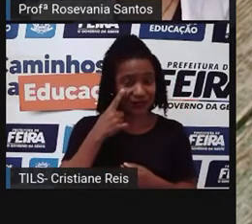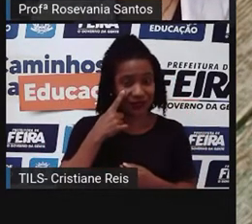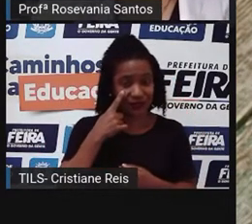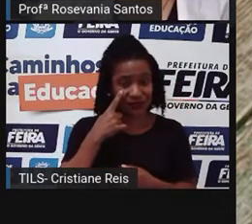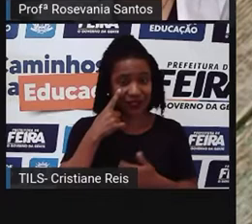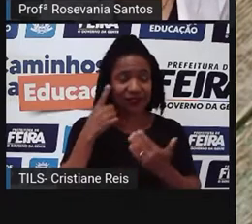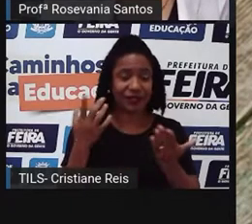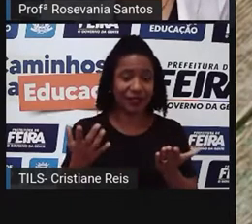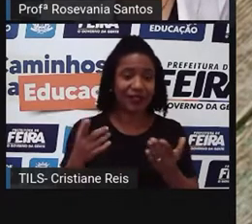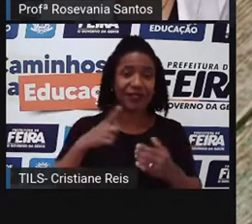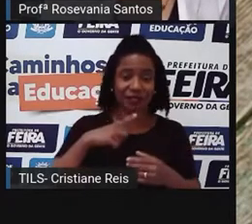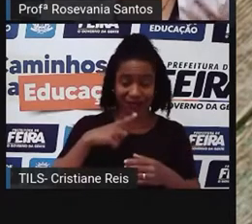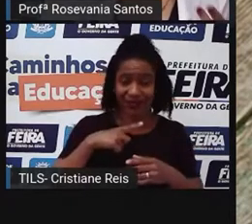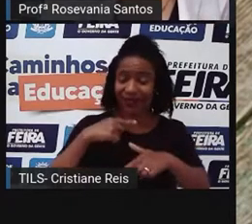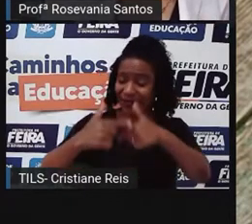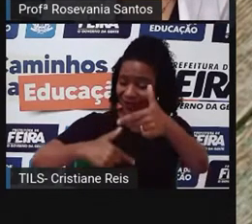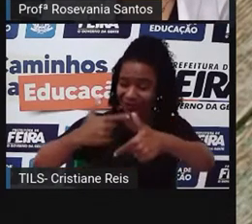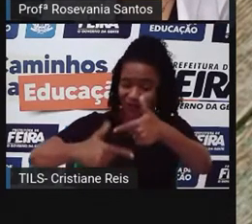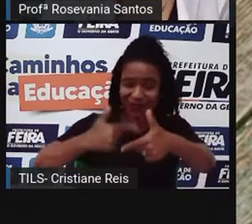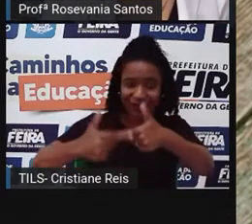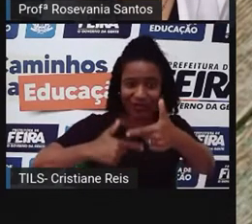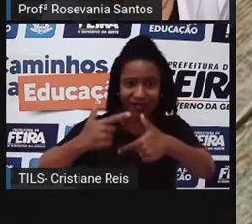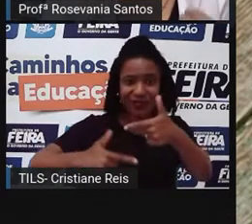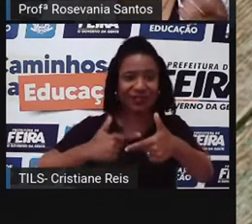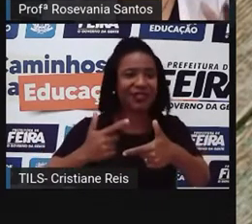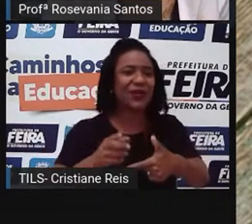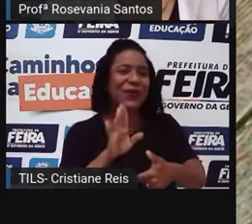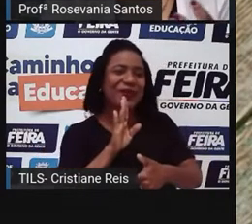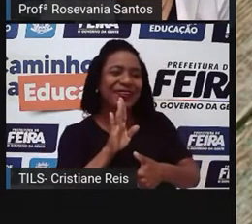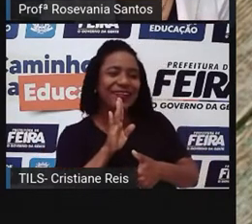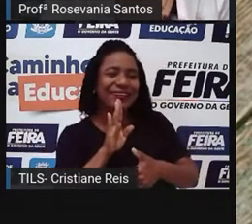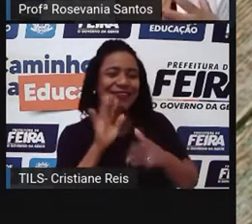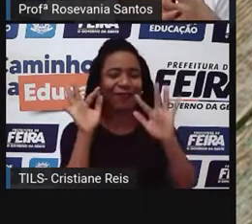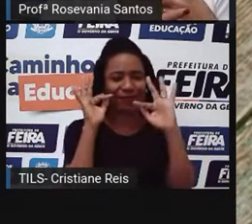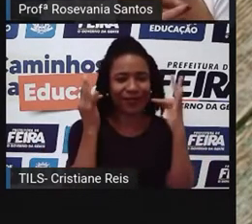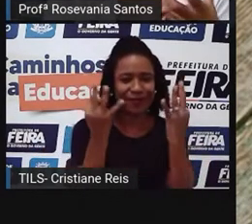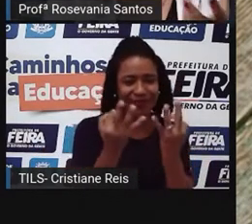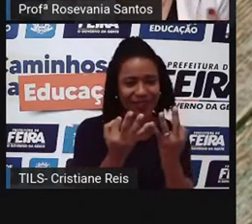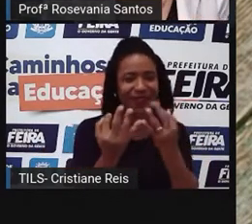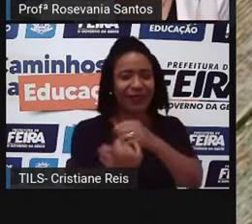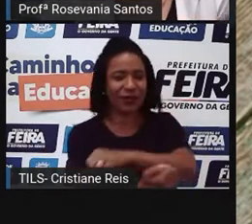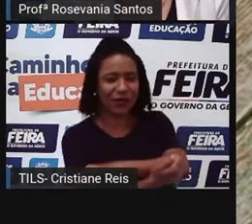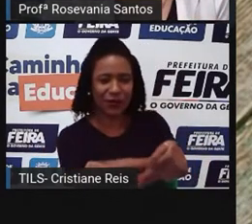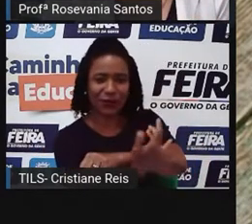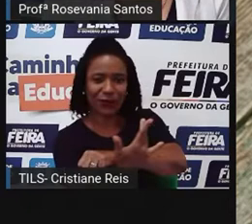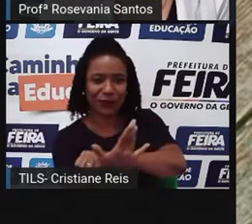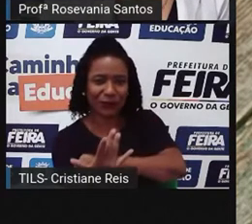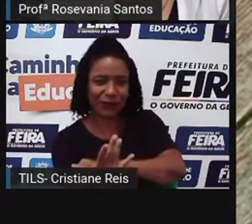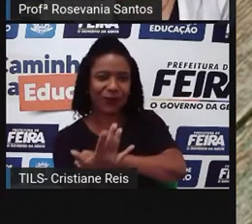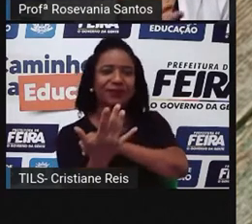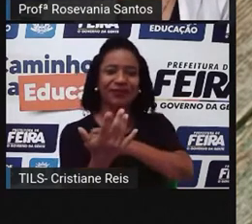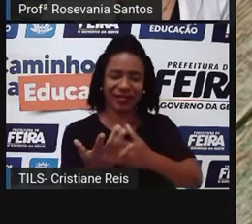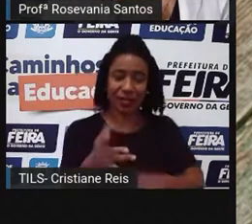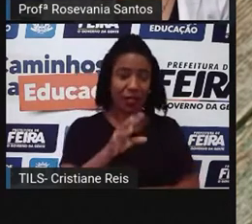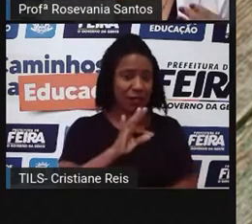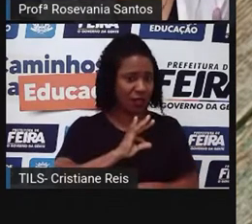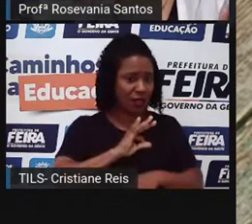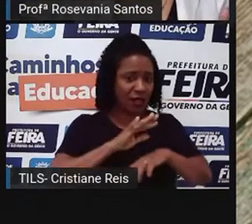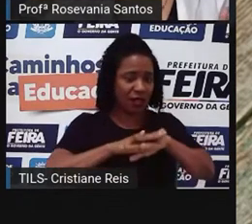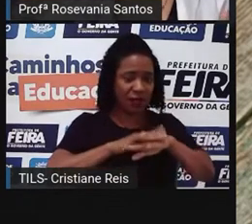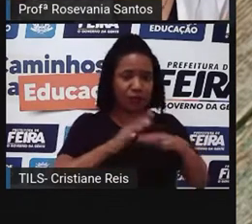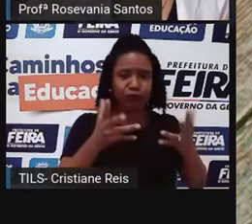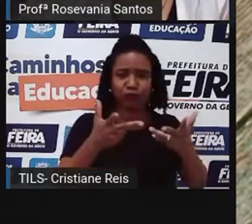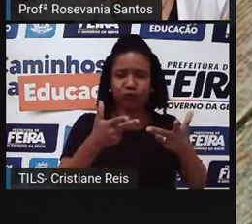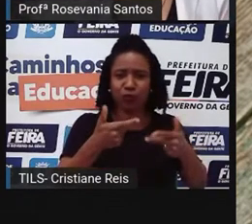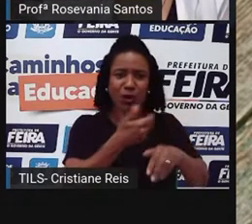Que vão desde aquelas atividades mais tradicionais. Onde a família ali é quem usa todas aquelas técnicas que eles aprenderam, né? Ao